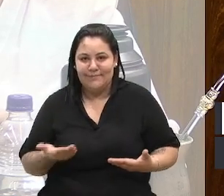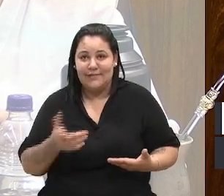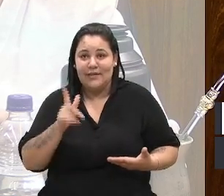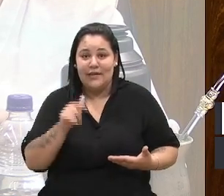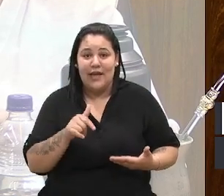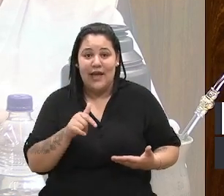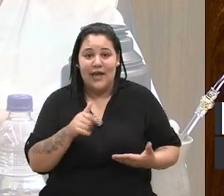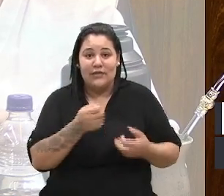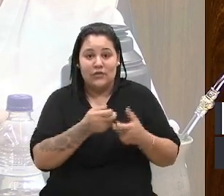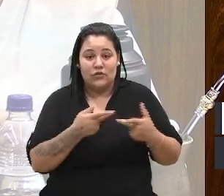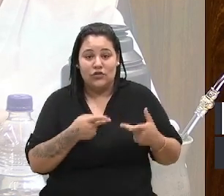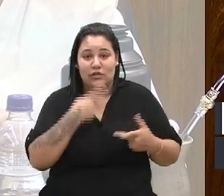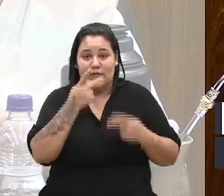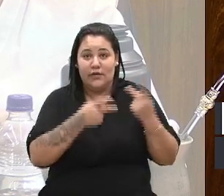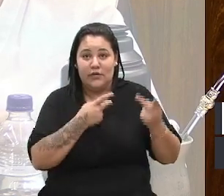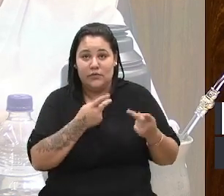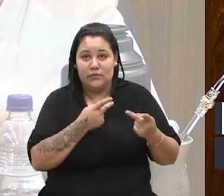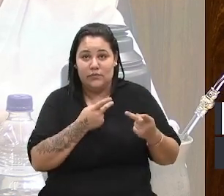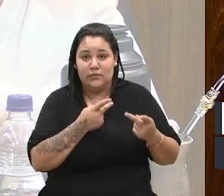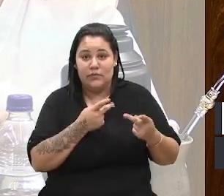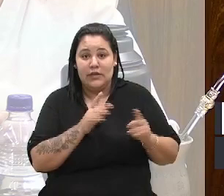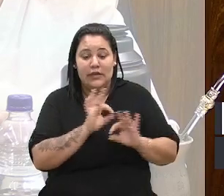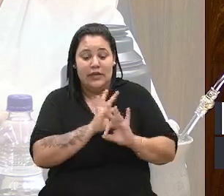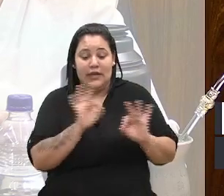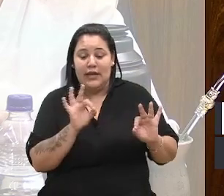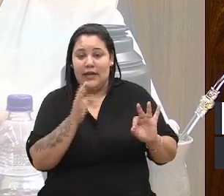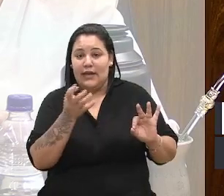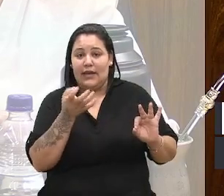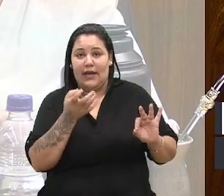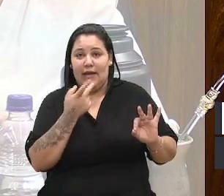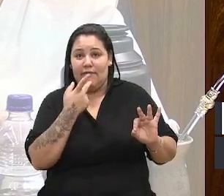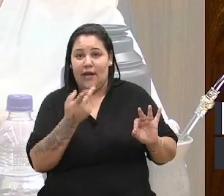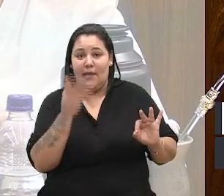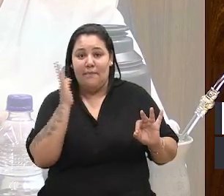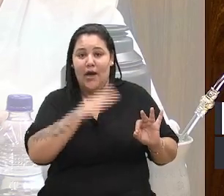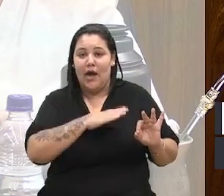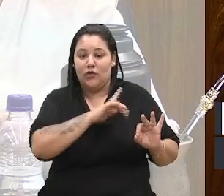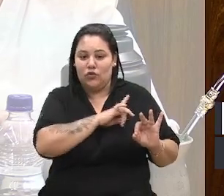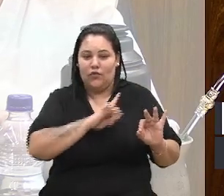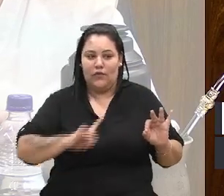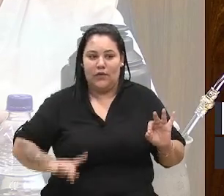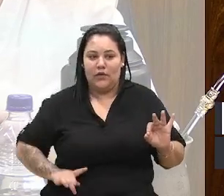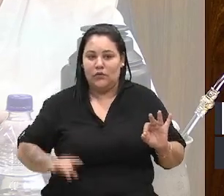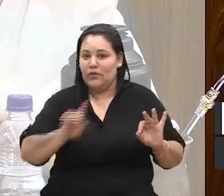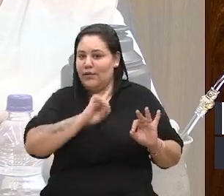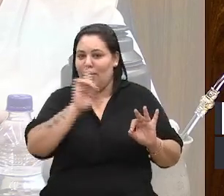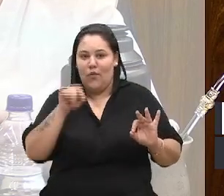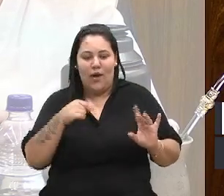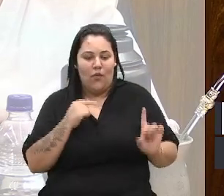Nós nos manifestamos nesse sentido. Ninguém quer obstaculizar o governo, de forma alguma.